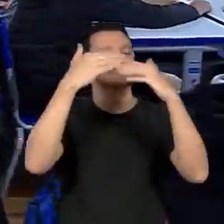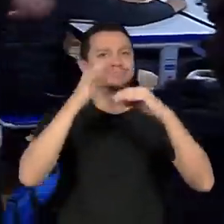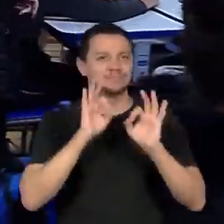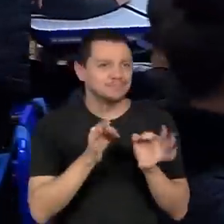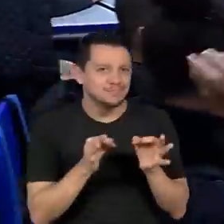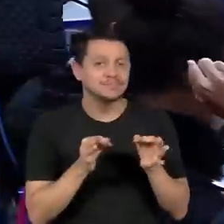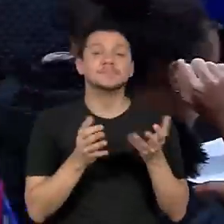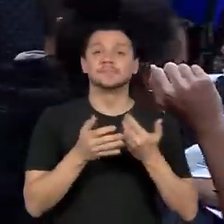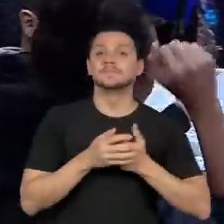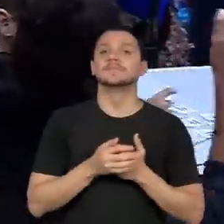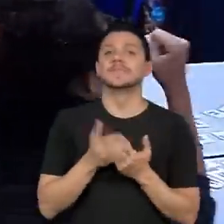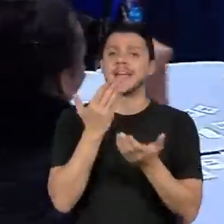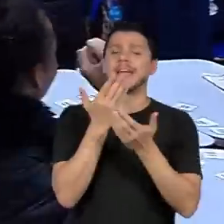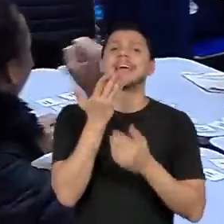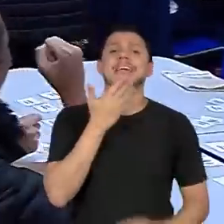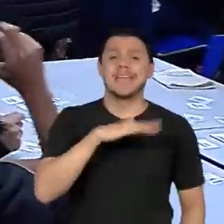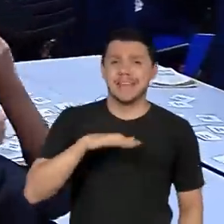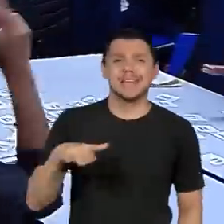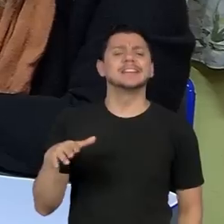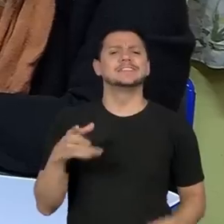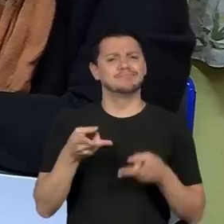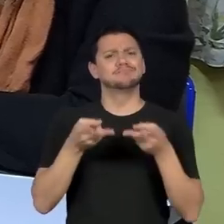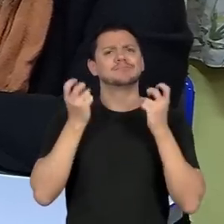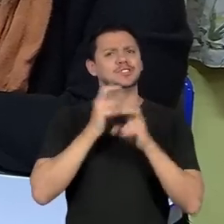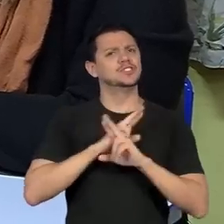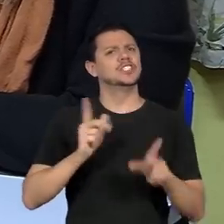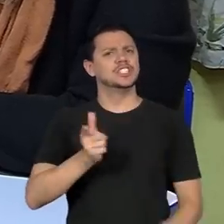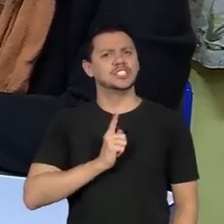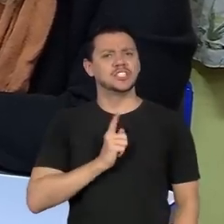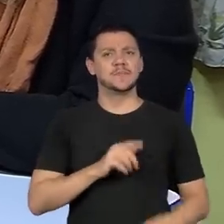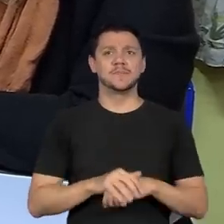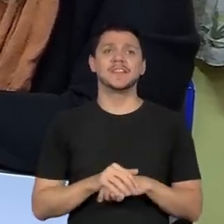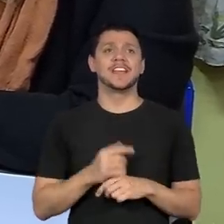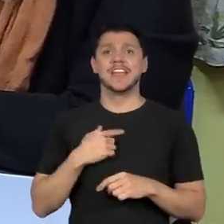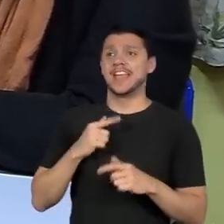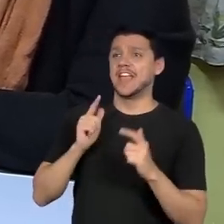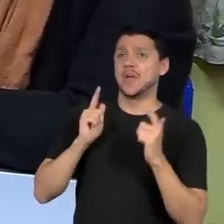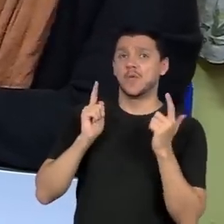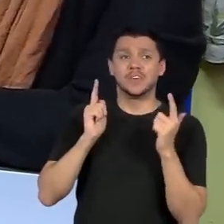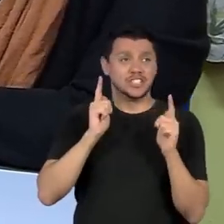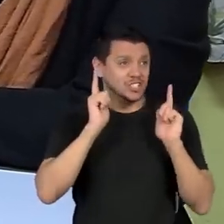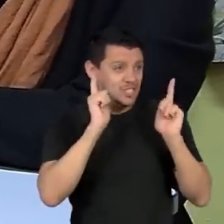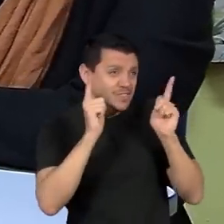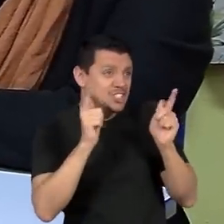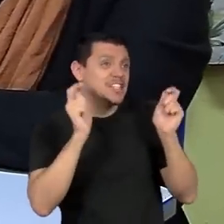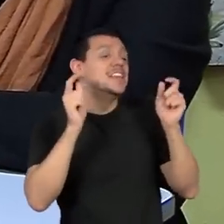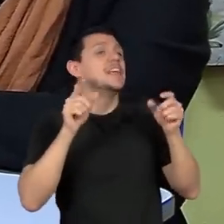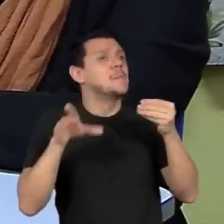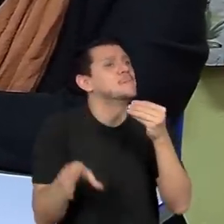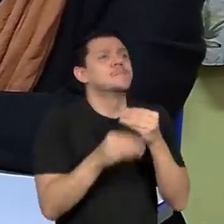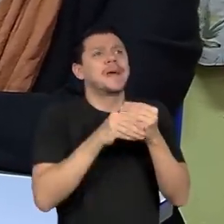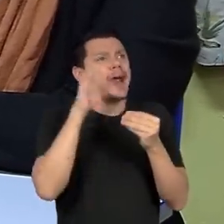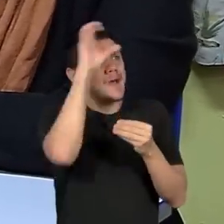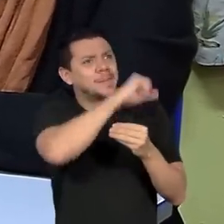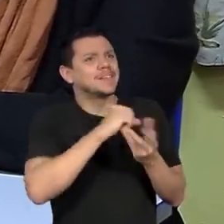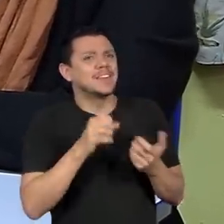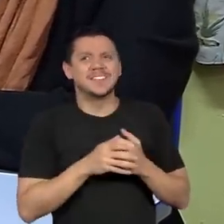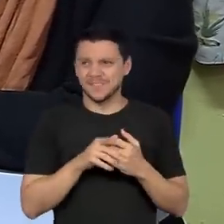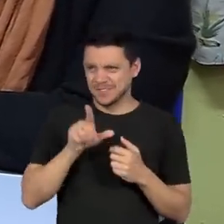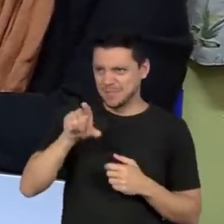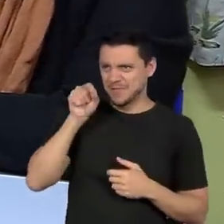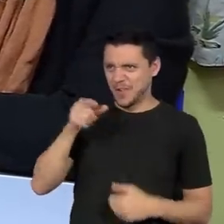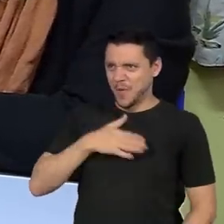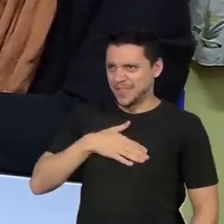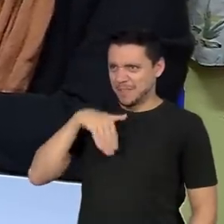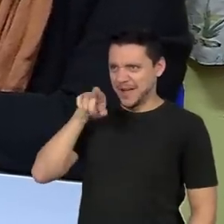As crianças sentem a diferença. Eu me divirto e aprendo ao mesmo tempo. Então você prefere aprender assim? É mais legal aprender assim?